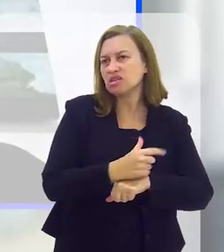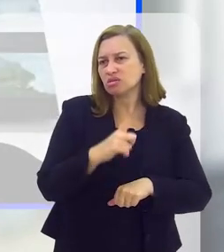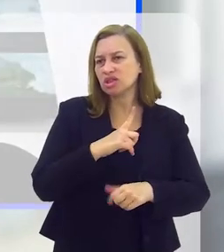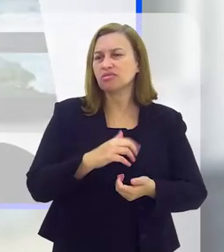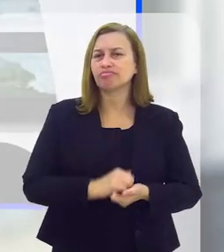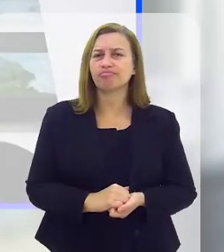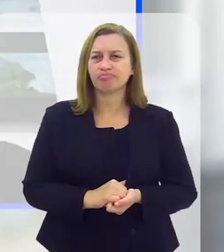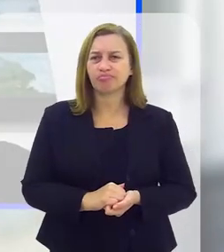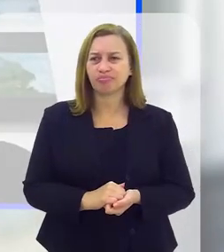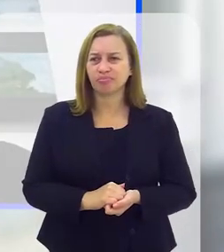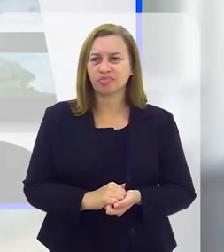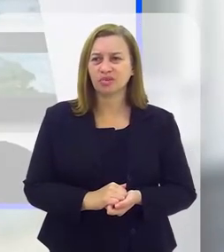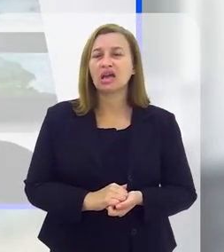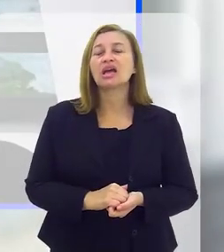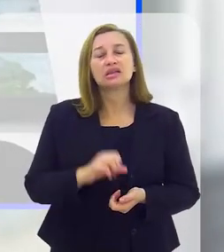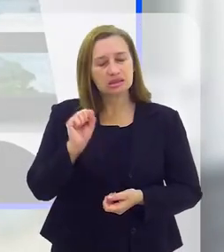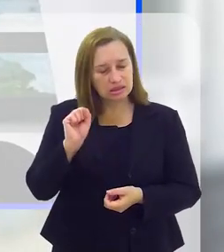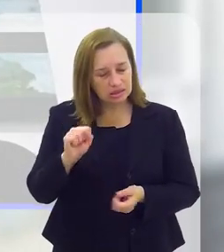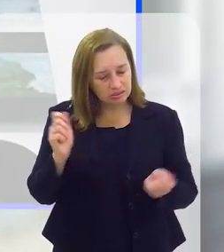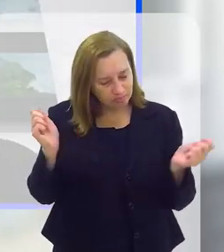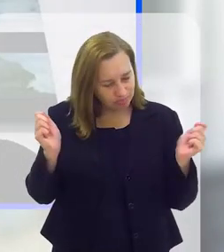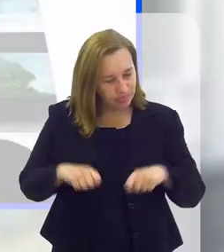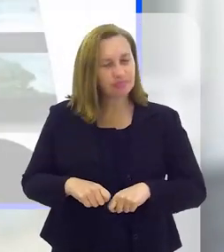né? Com alguma profissão.